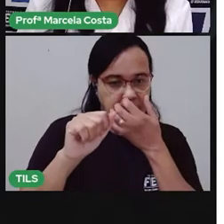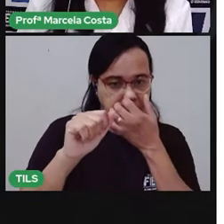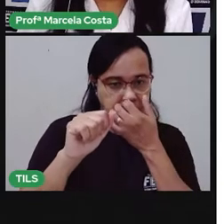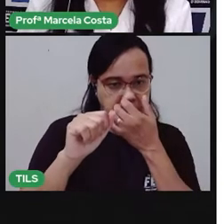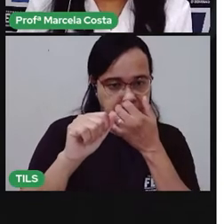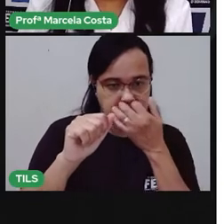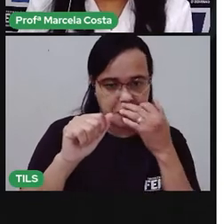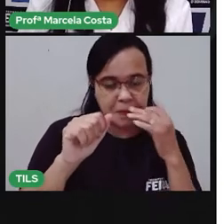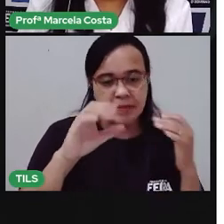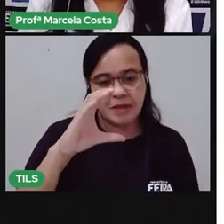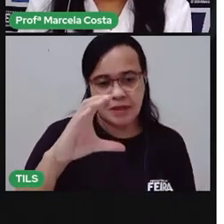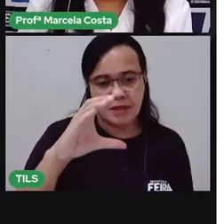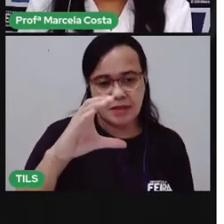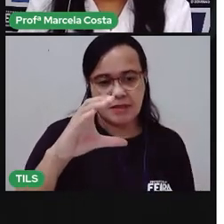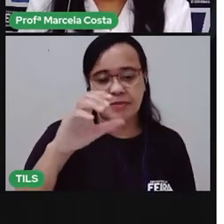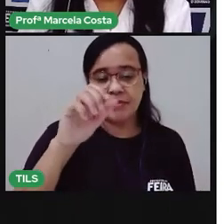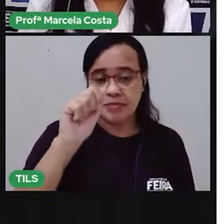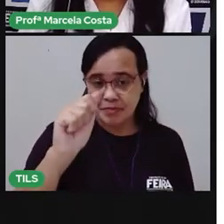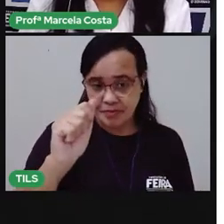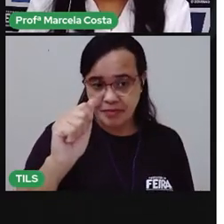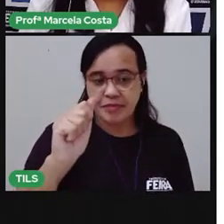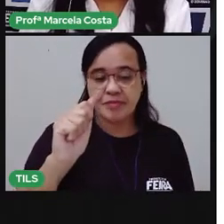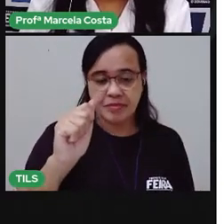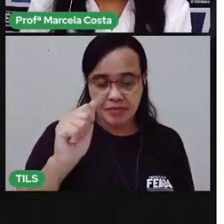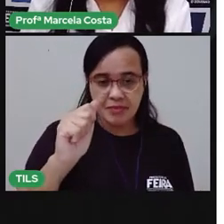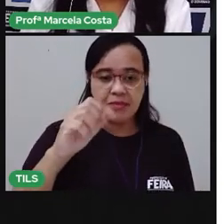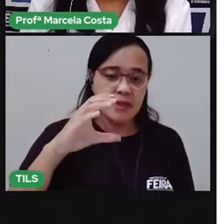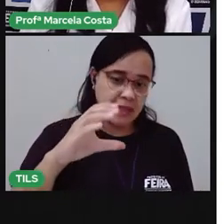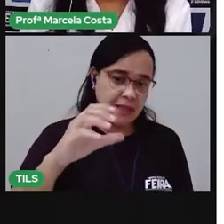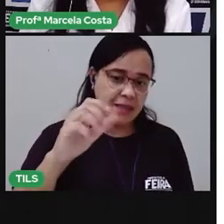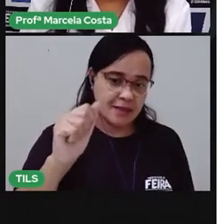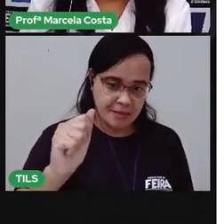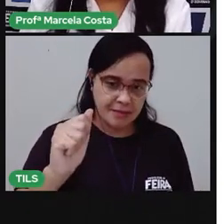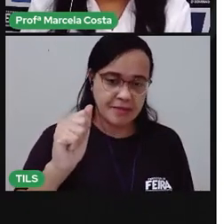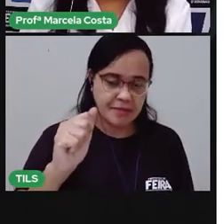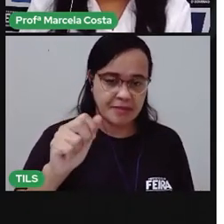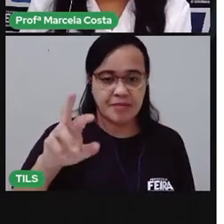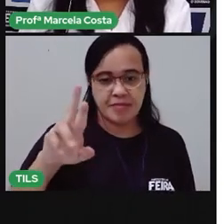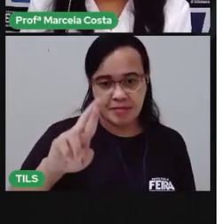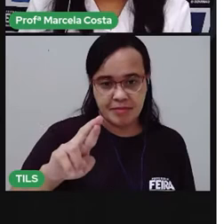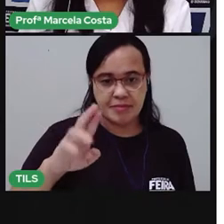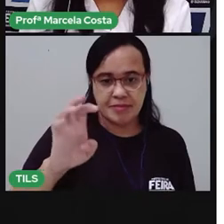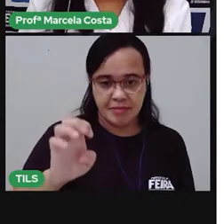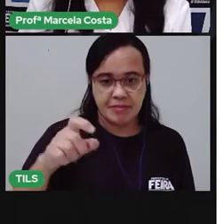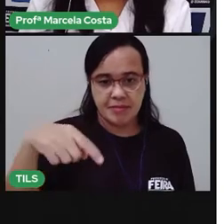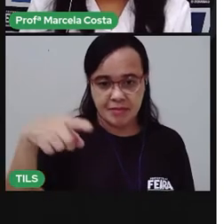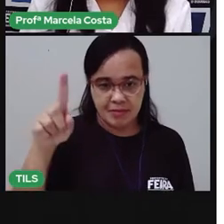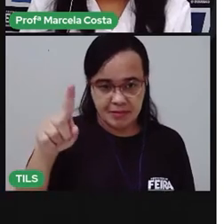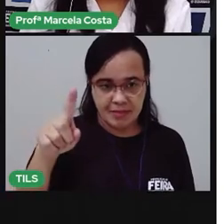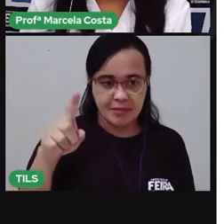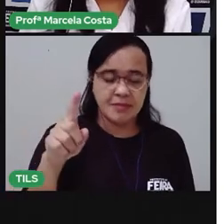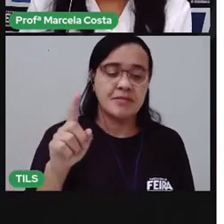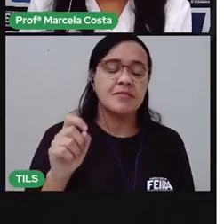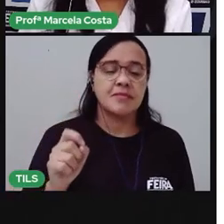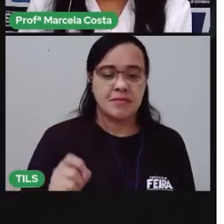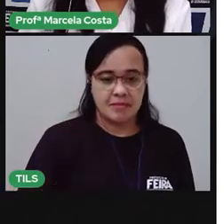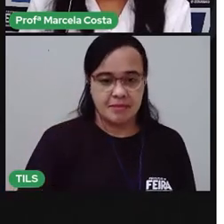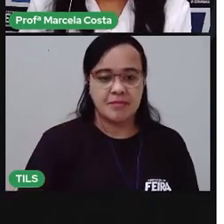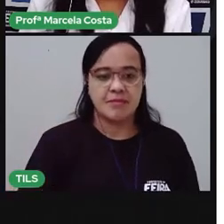O-C-A. Ka. Re. É. Ré.